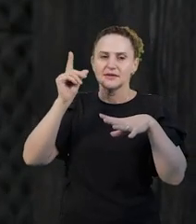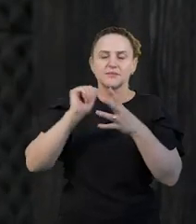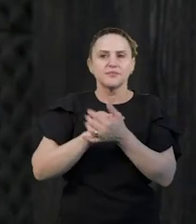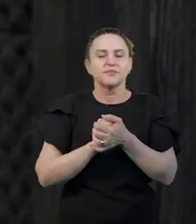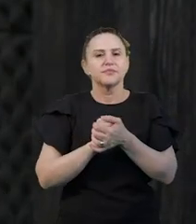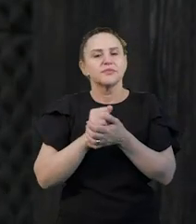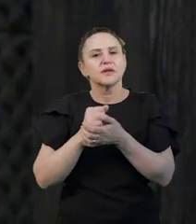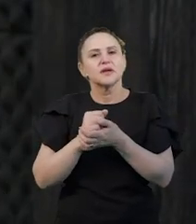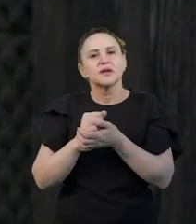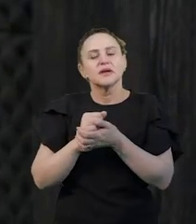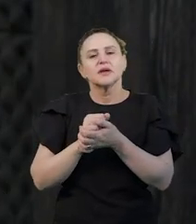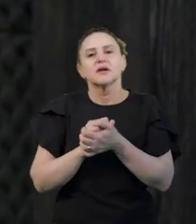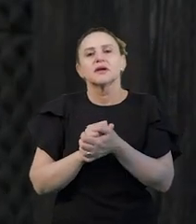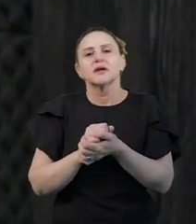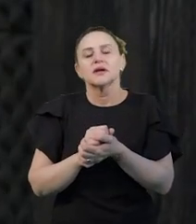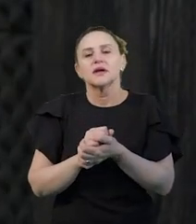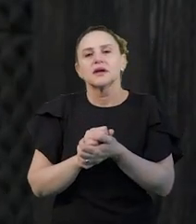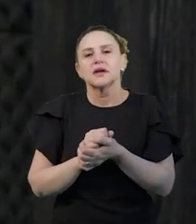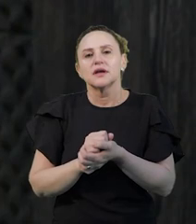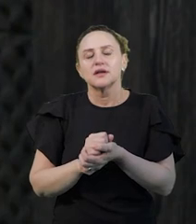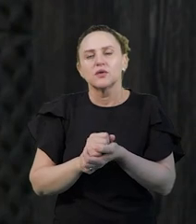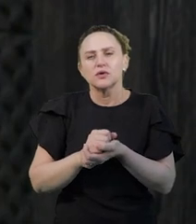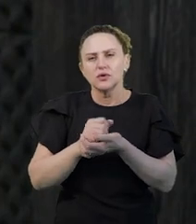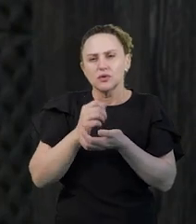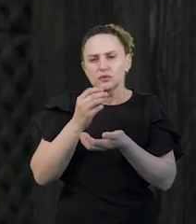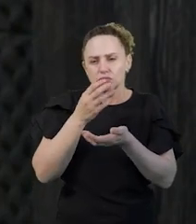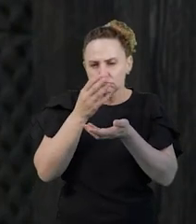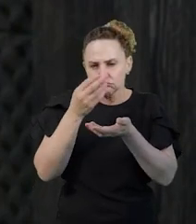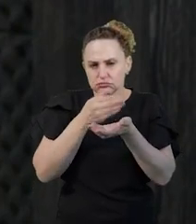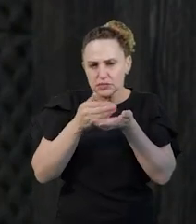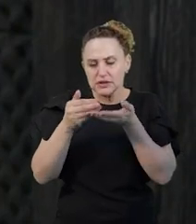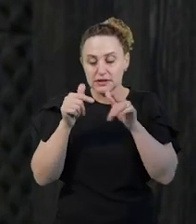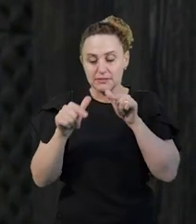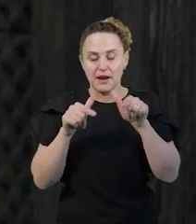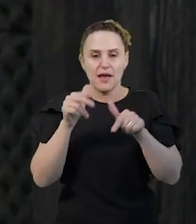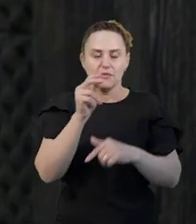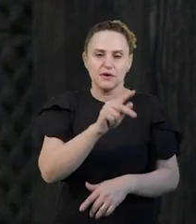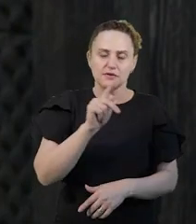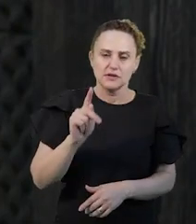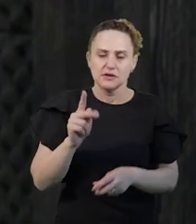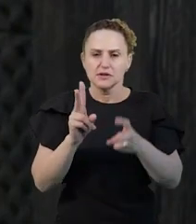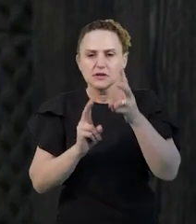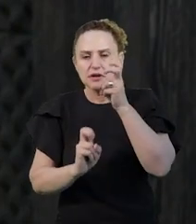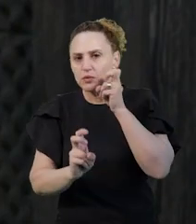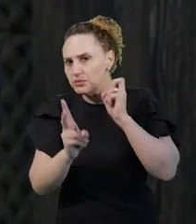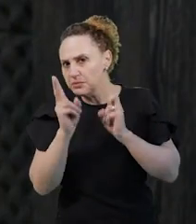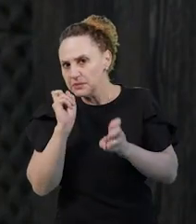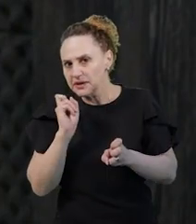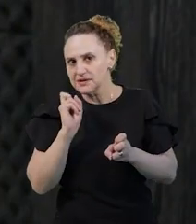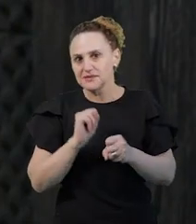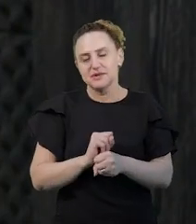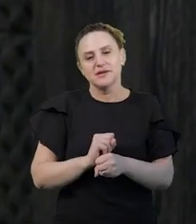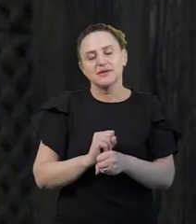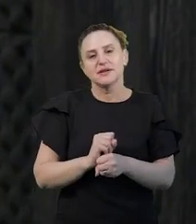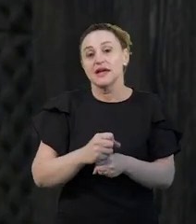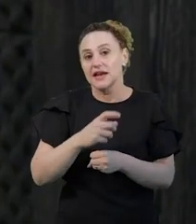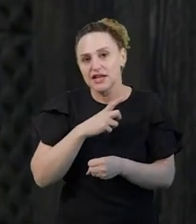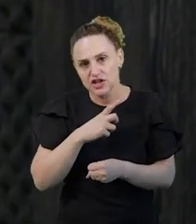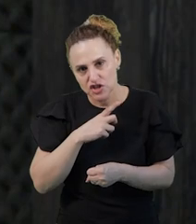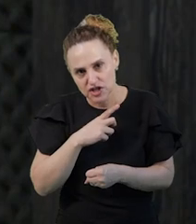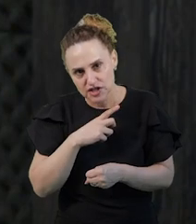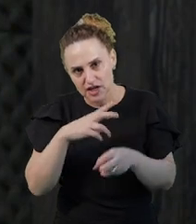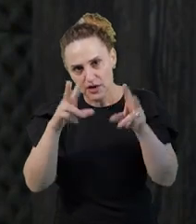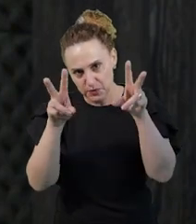Então, quando eu comecei a trabalhar com professores, eu percebia que eles... Eu tinha um tema para